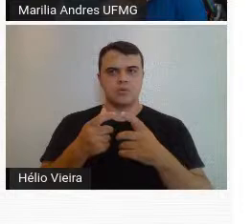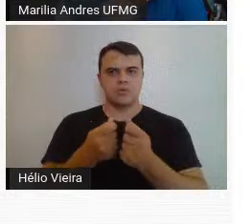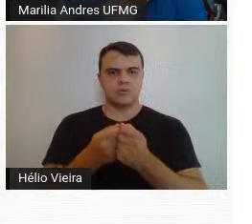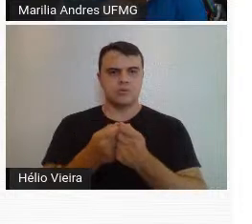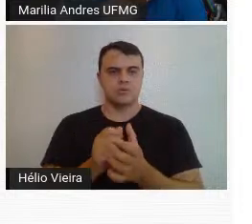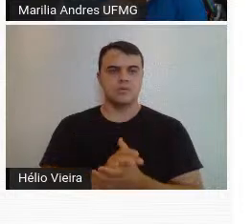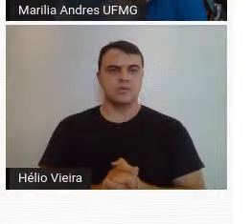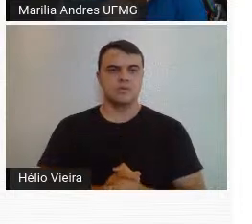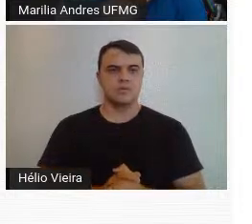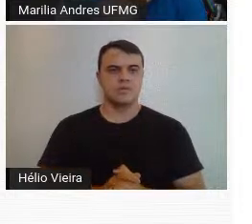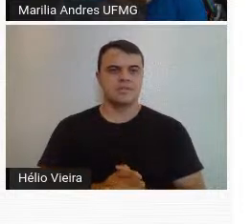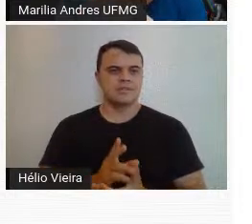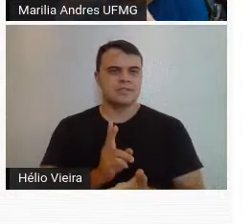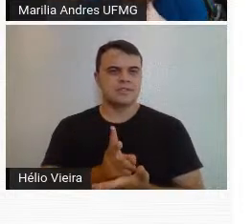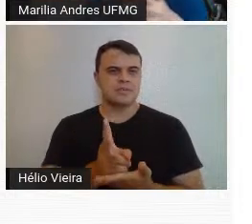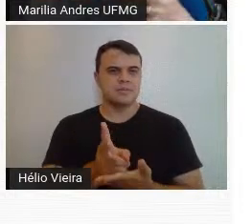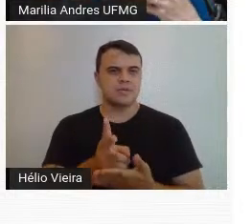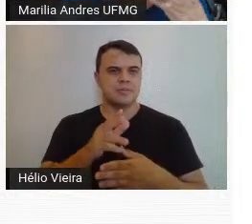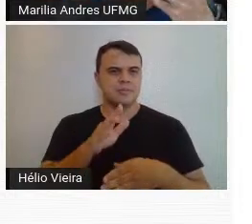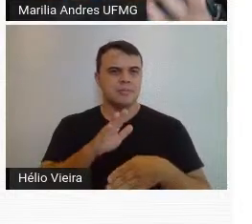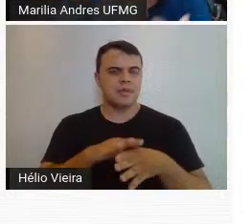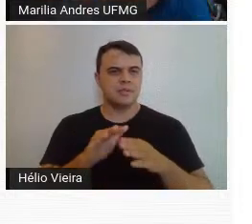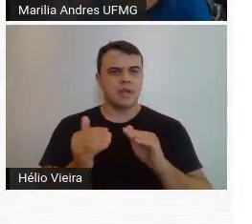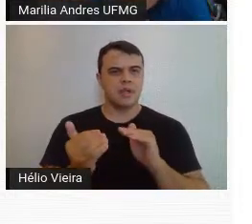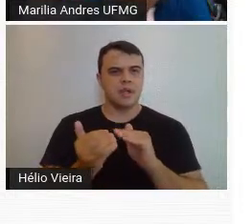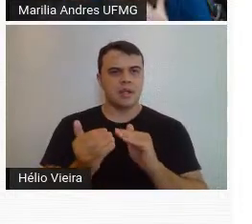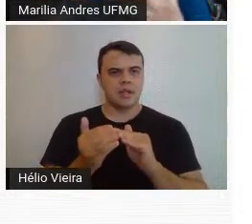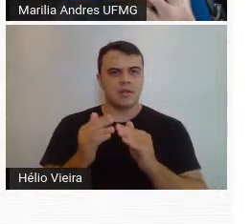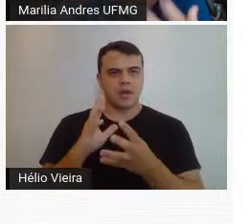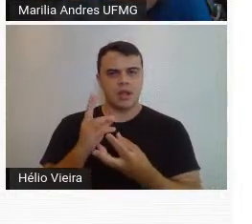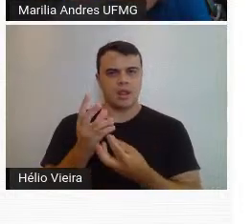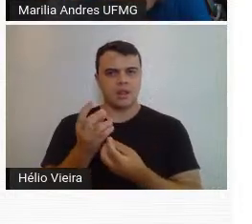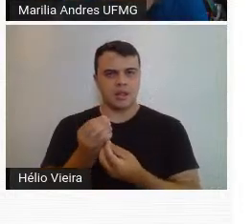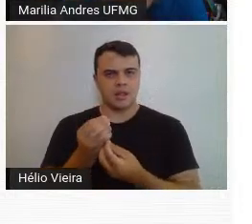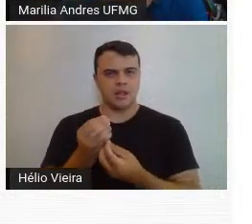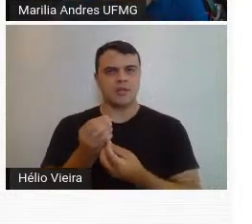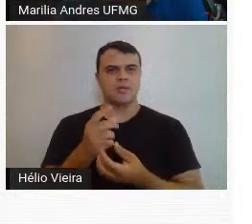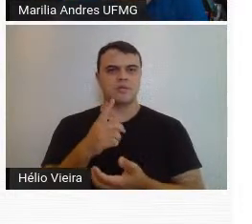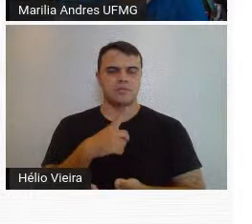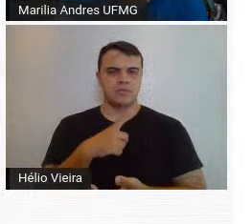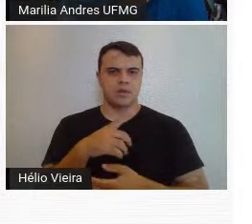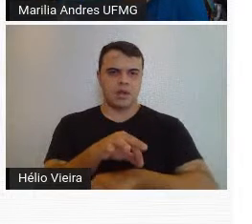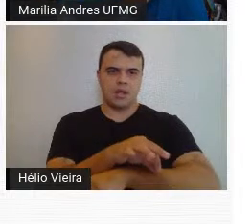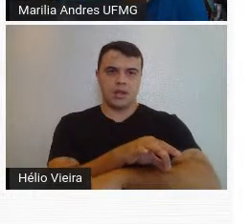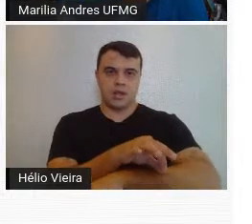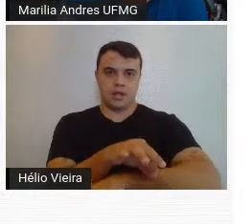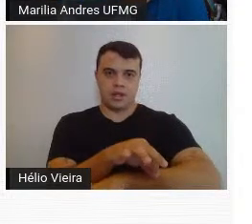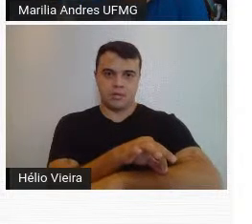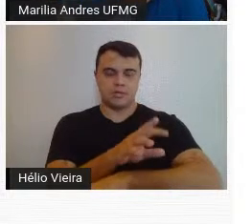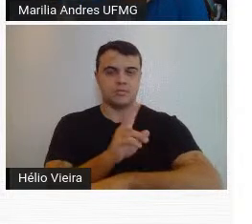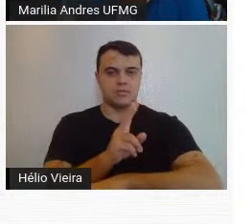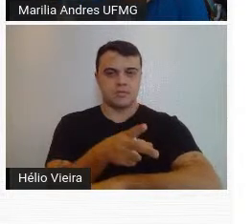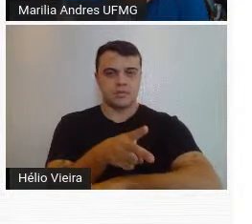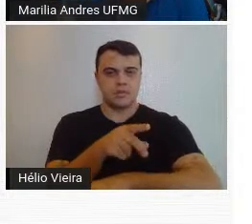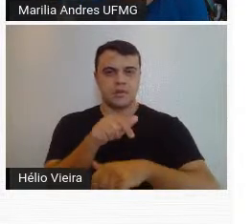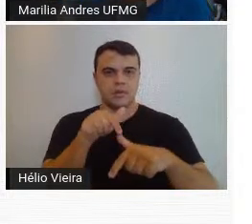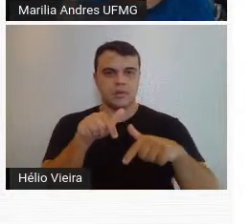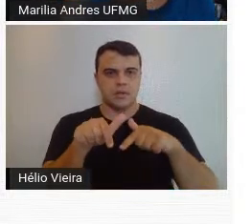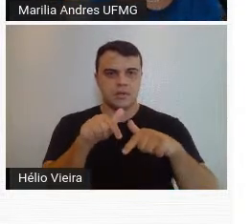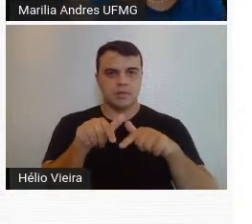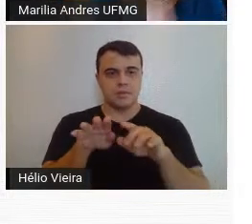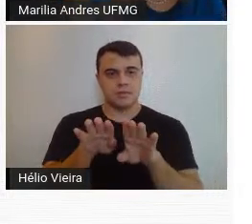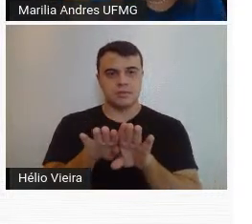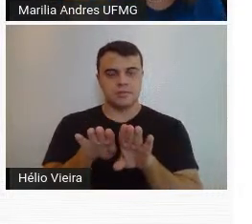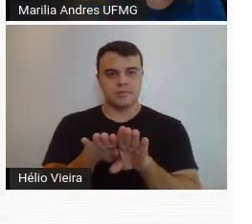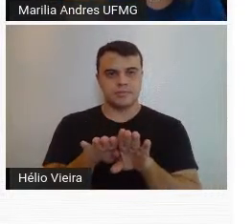Ele sempre foi mais ligado aos arquitetos, à arquitetura. Ele trabalha, inclusive,